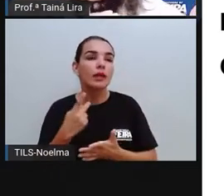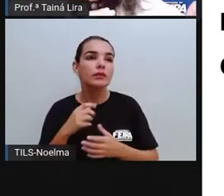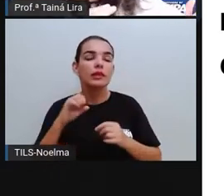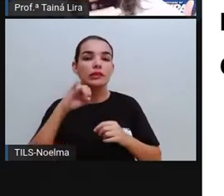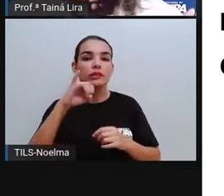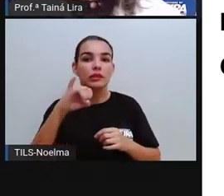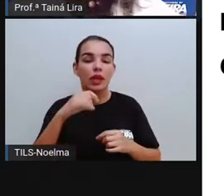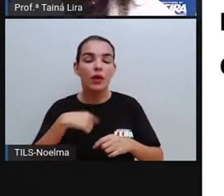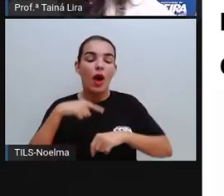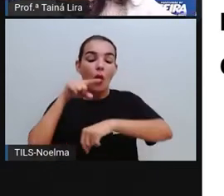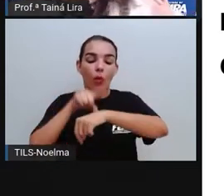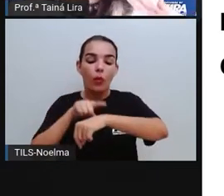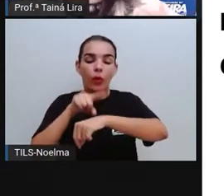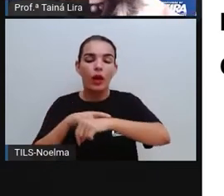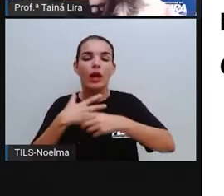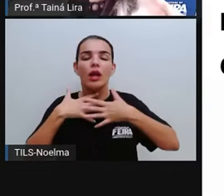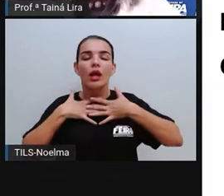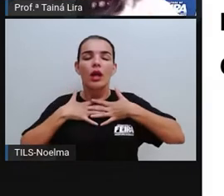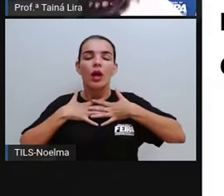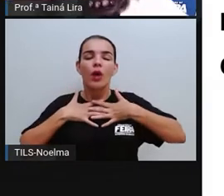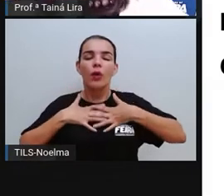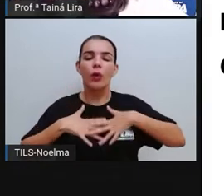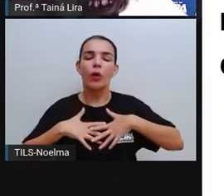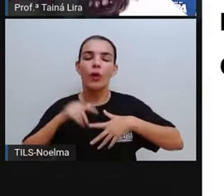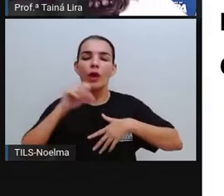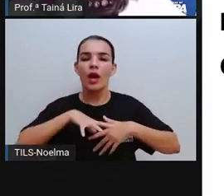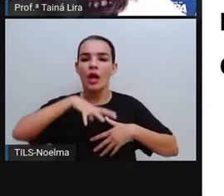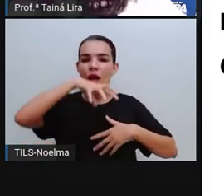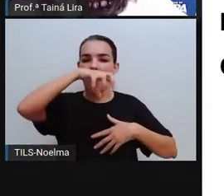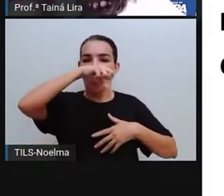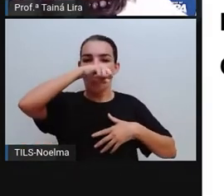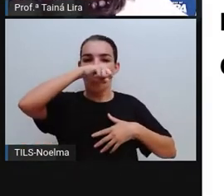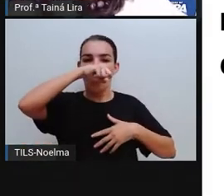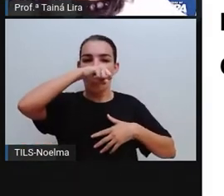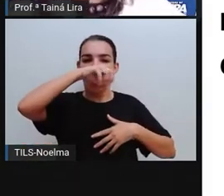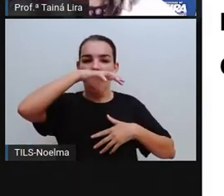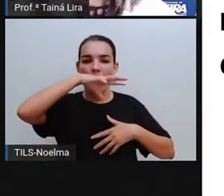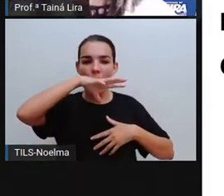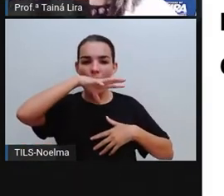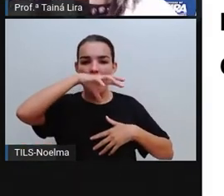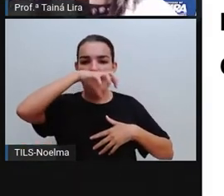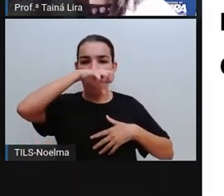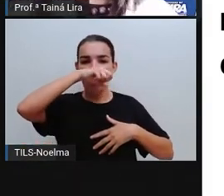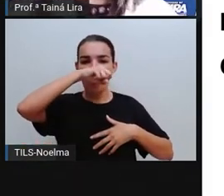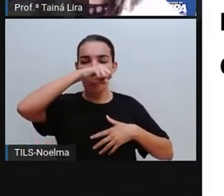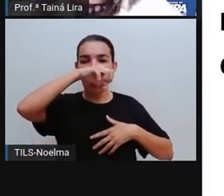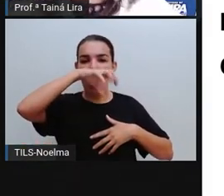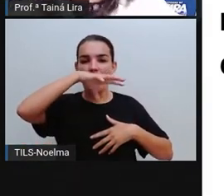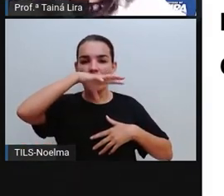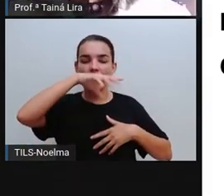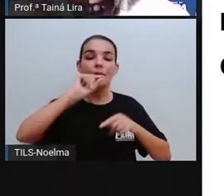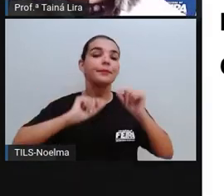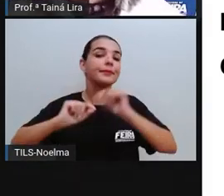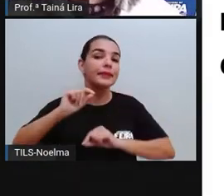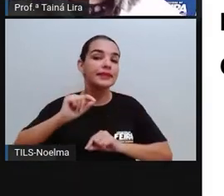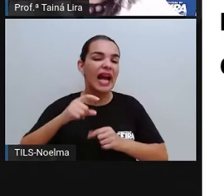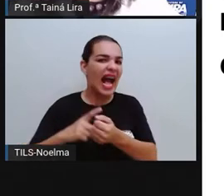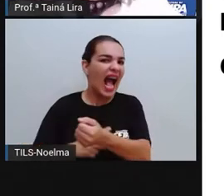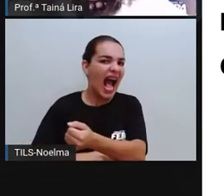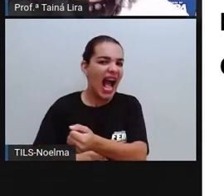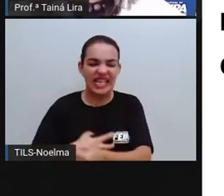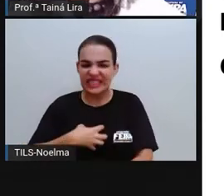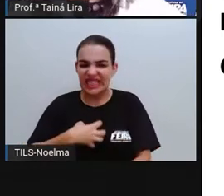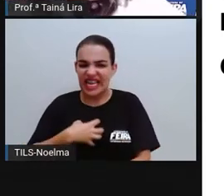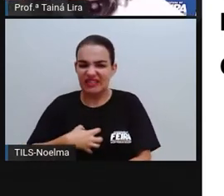o tempo que a gente leva para respirar, para deixar a raiva passar. A gente pode até achar que é pouco tempo, né?